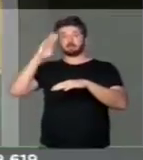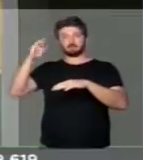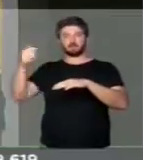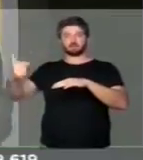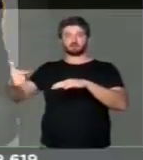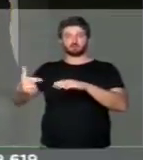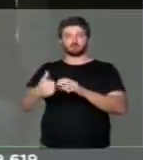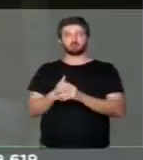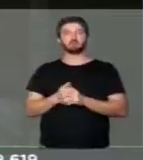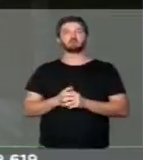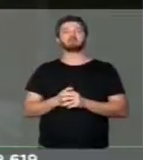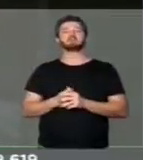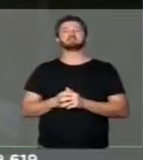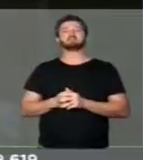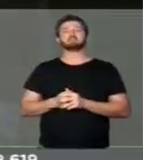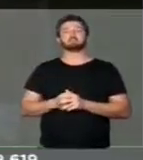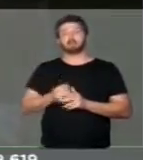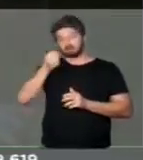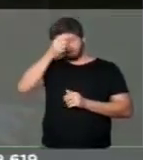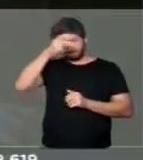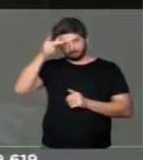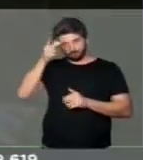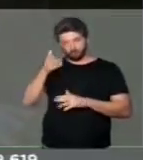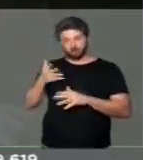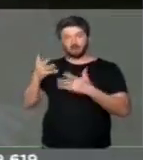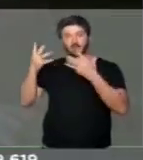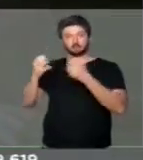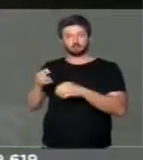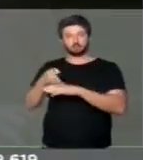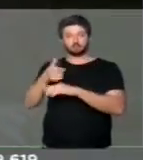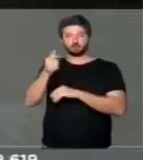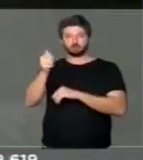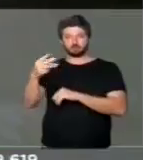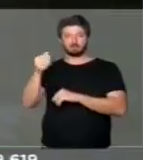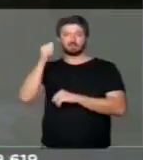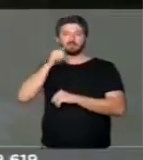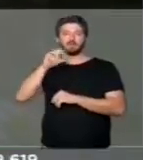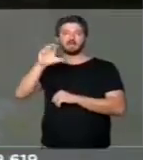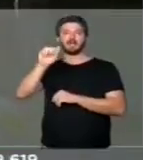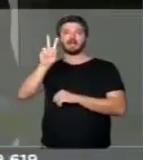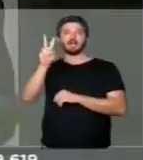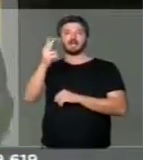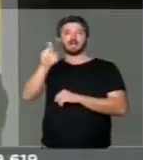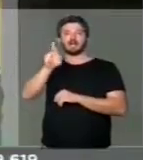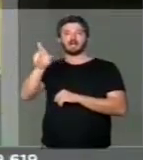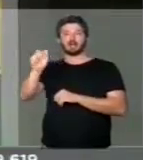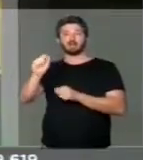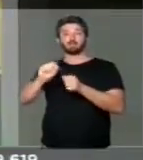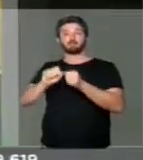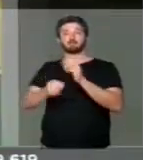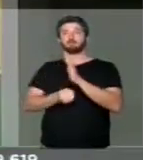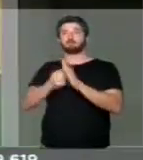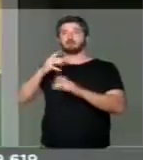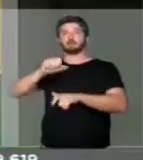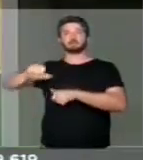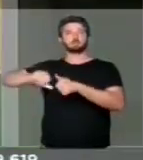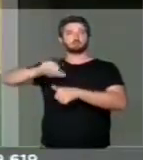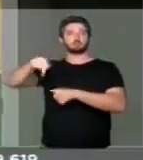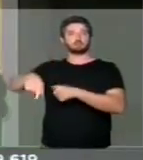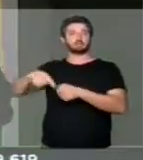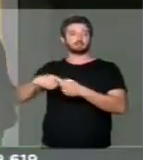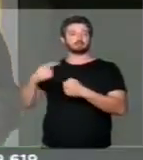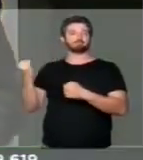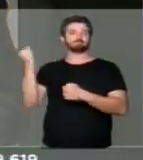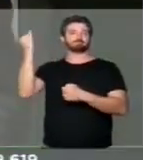a Prefeitura em 2013, a Prefeita Cristina Carrara realizou transformações importantes na cidade.